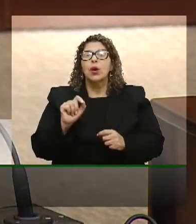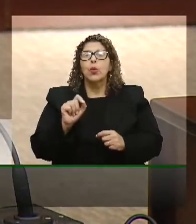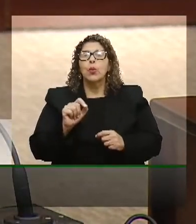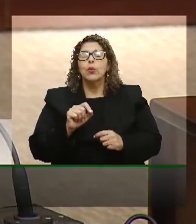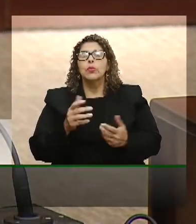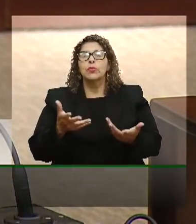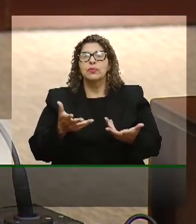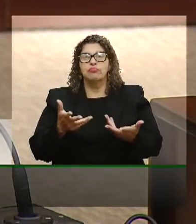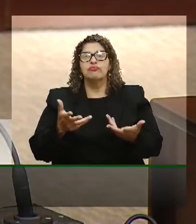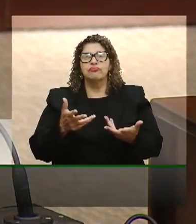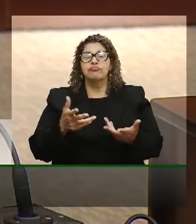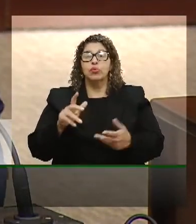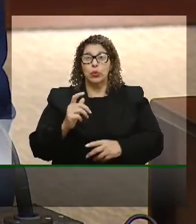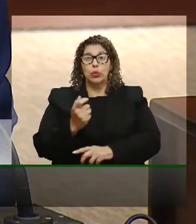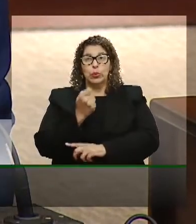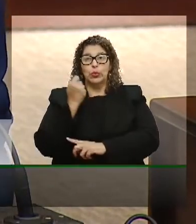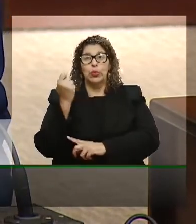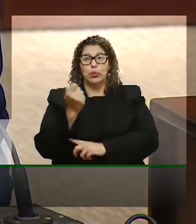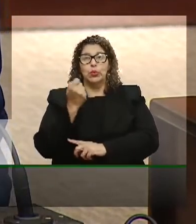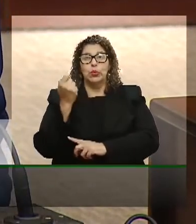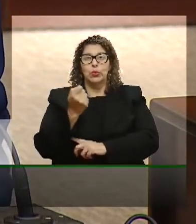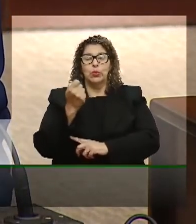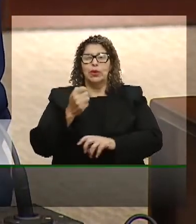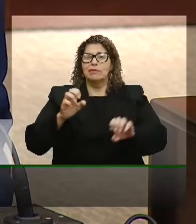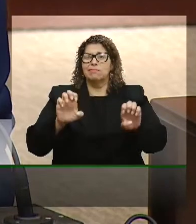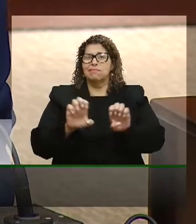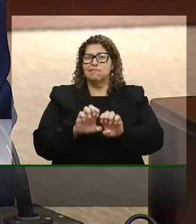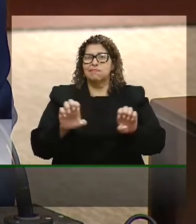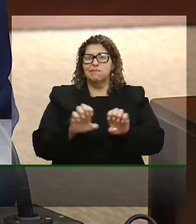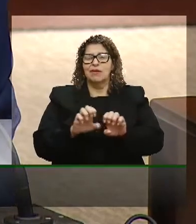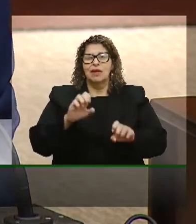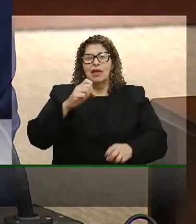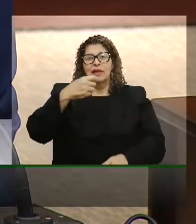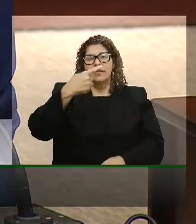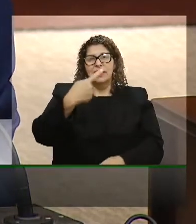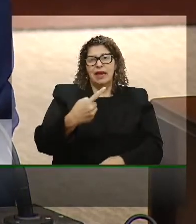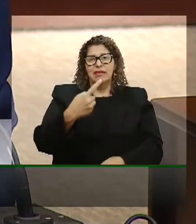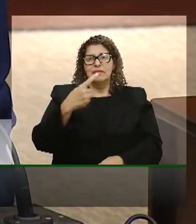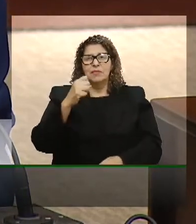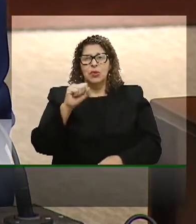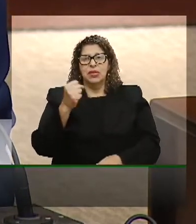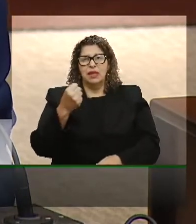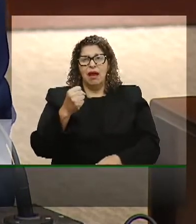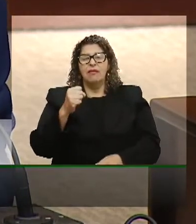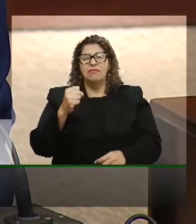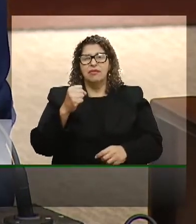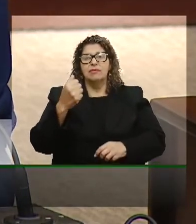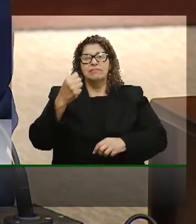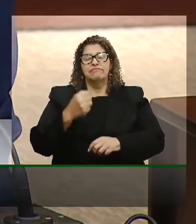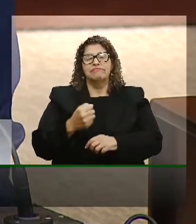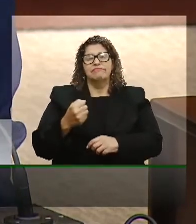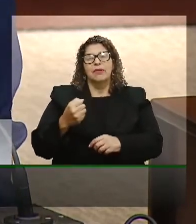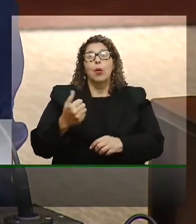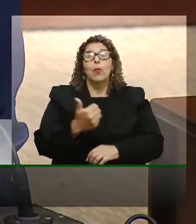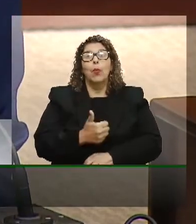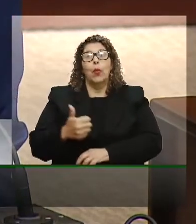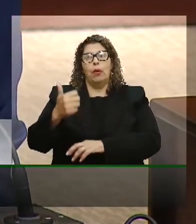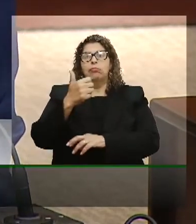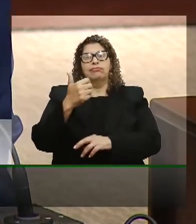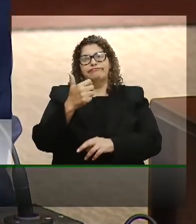o Rio Grande do Sul na área de infraestrutura na 18ª posição, na área da educação